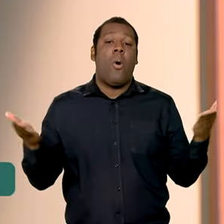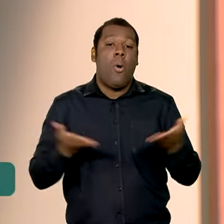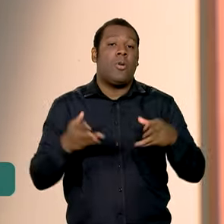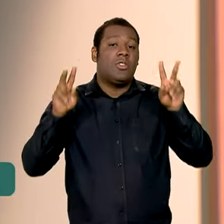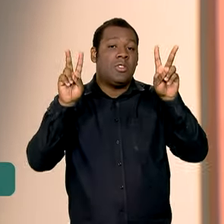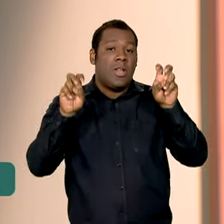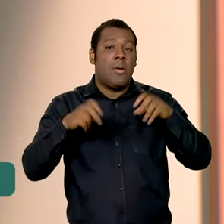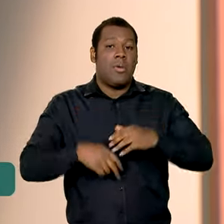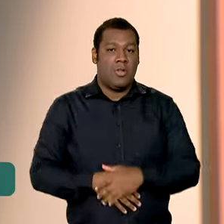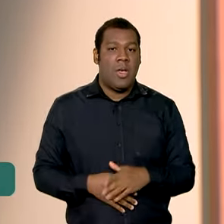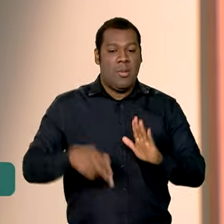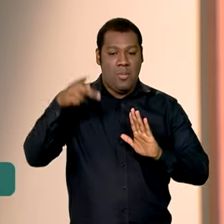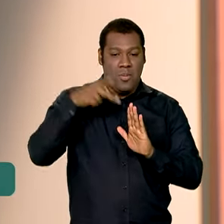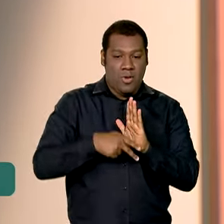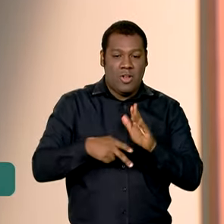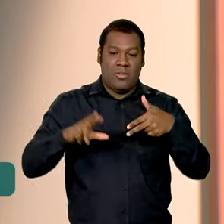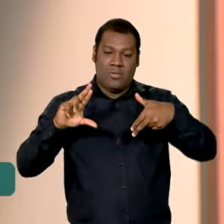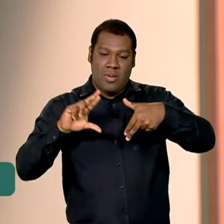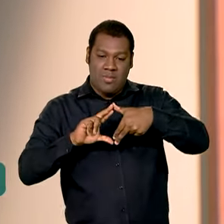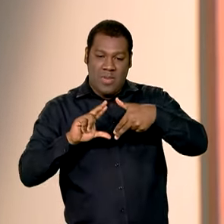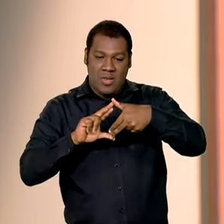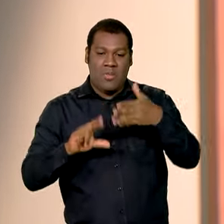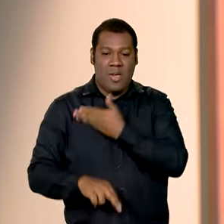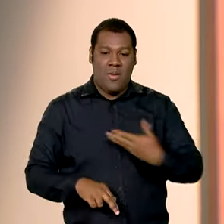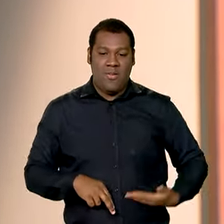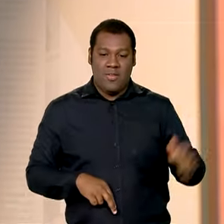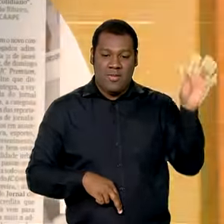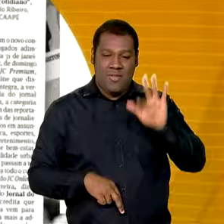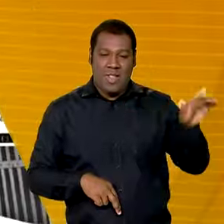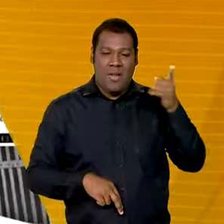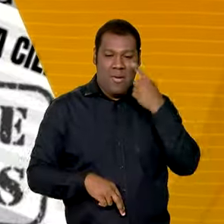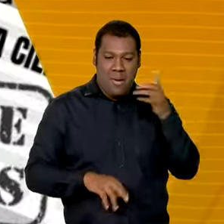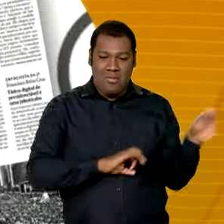hoje é o programa Pé de Meia do Governo Federal. Acompanhe.